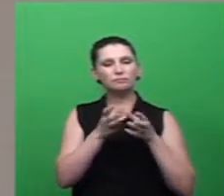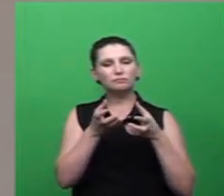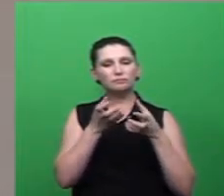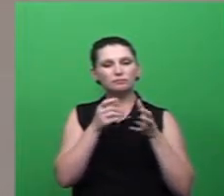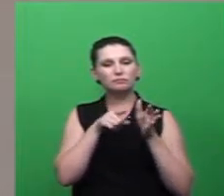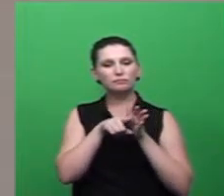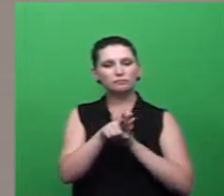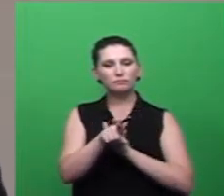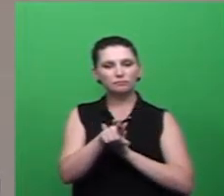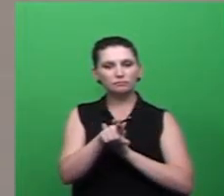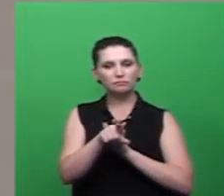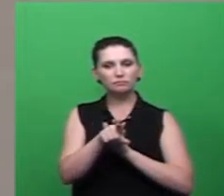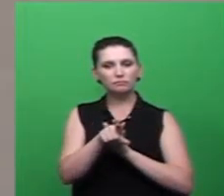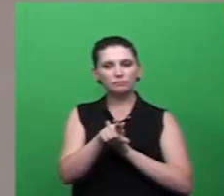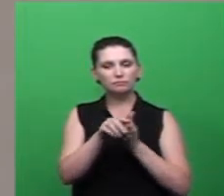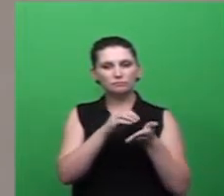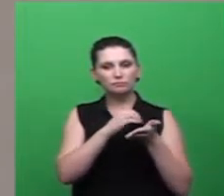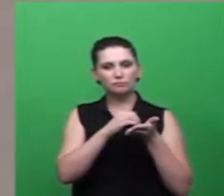sendo capacitados